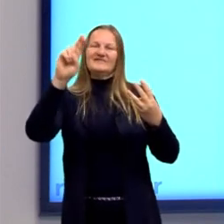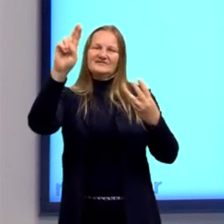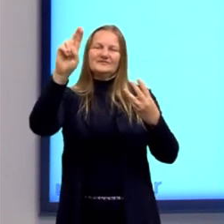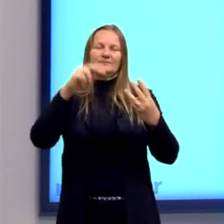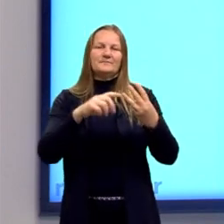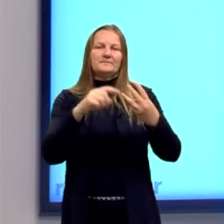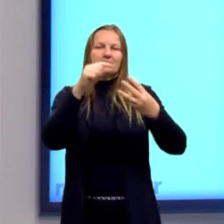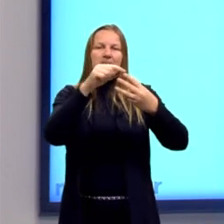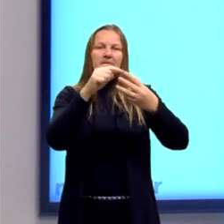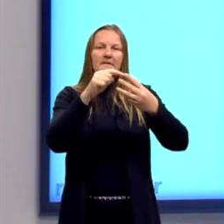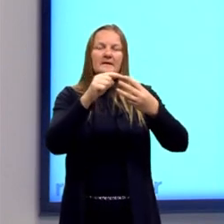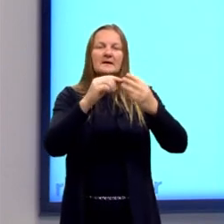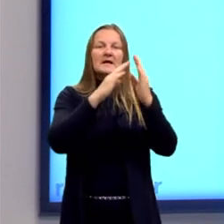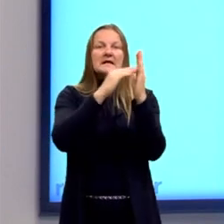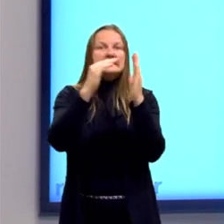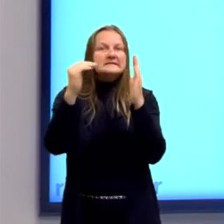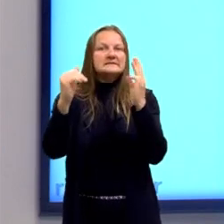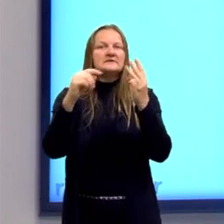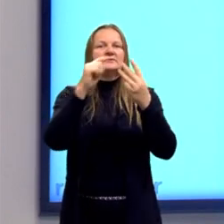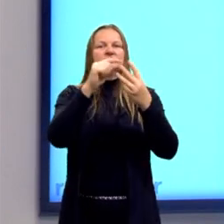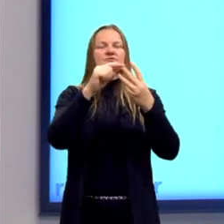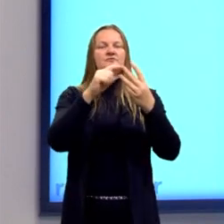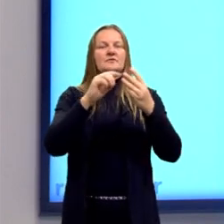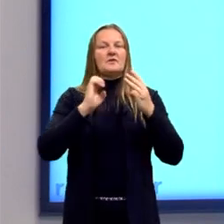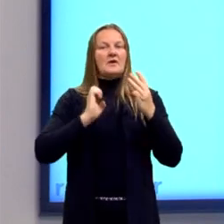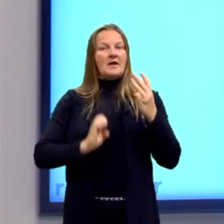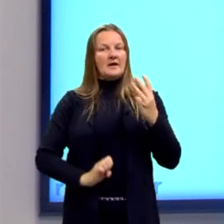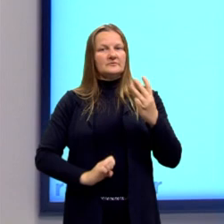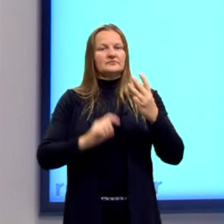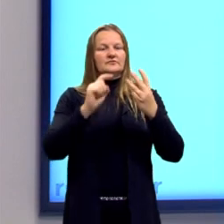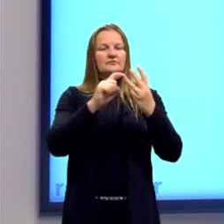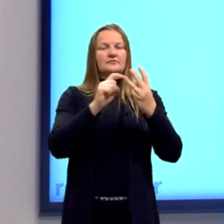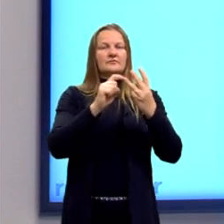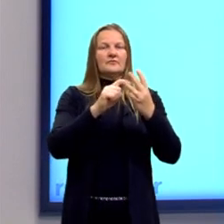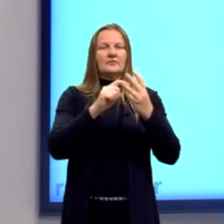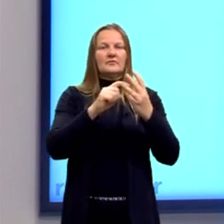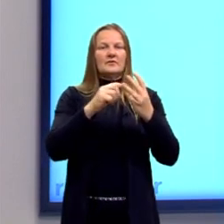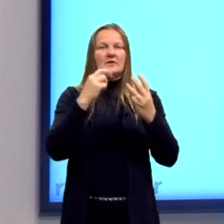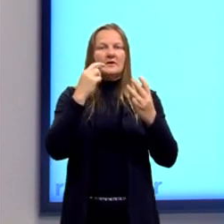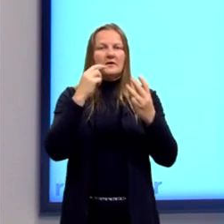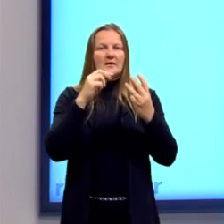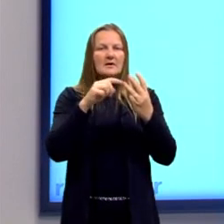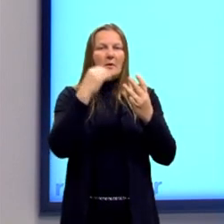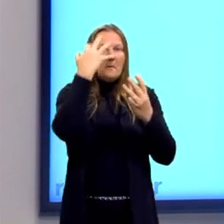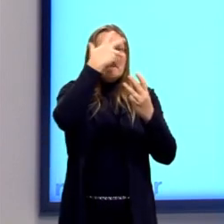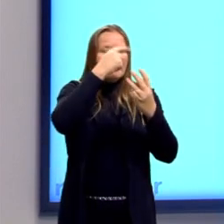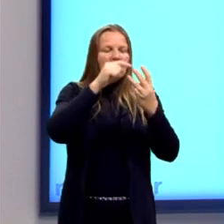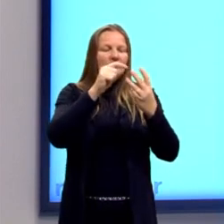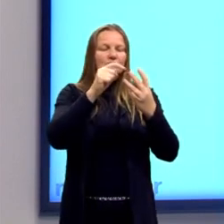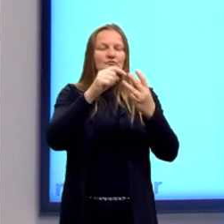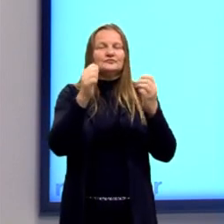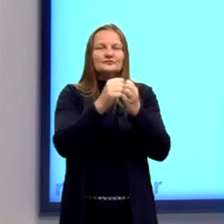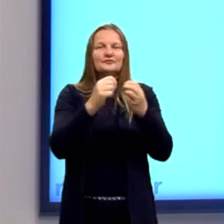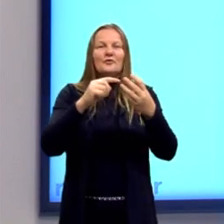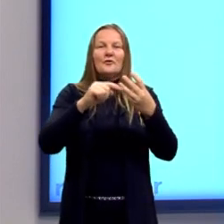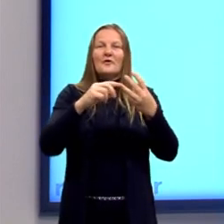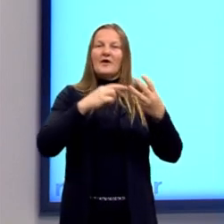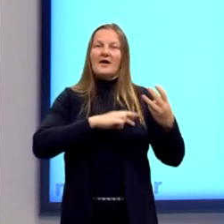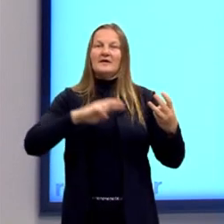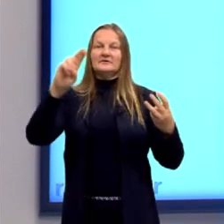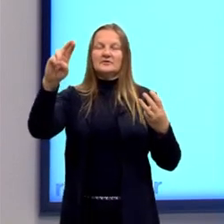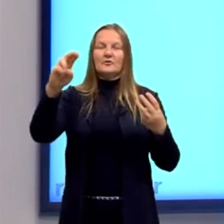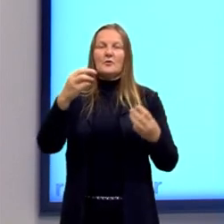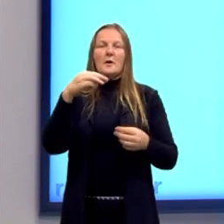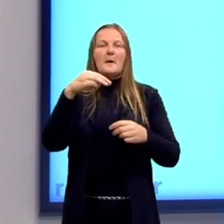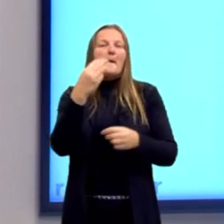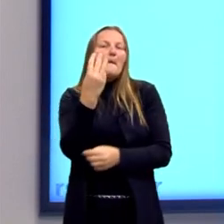onde ele encontraria as suas verdades para a sua vida. Então, vejam só. O que são isso? São tentativas